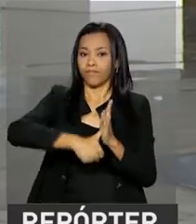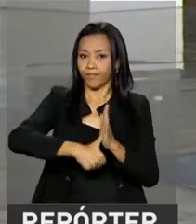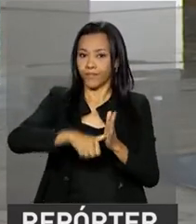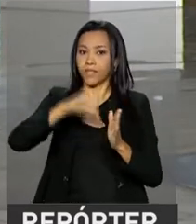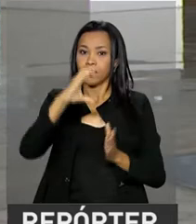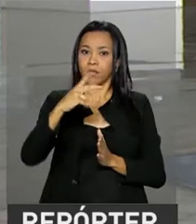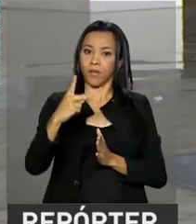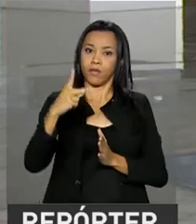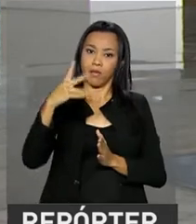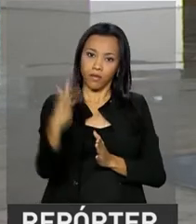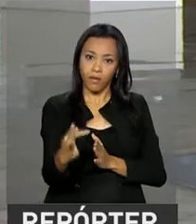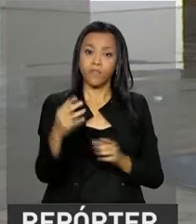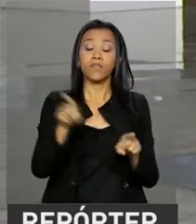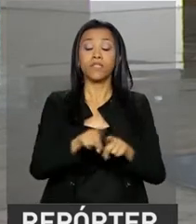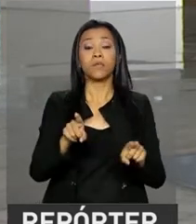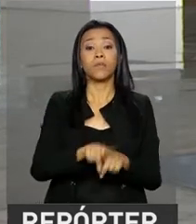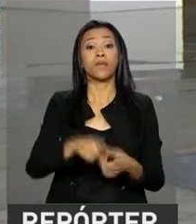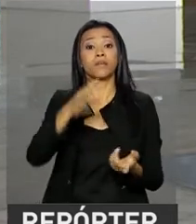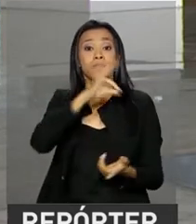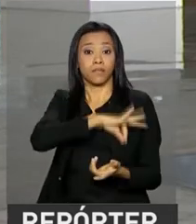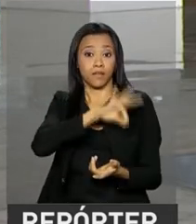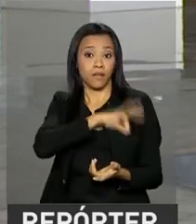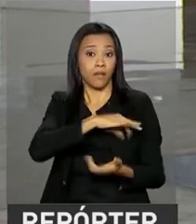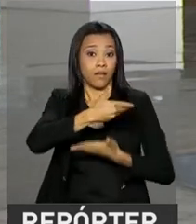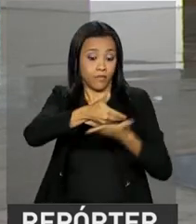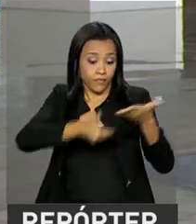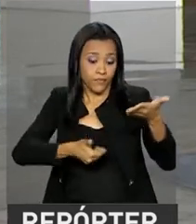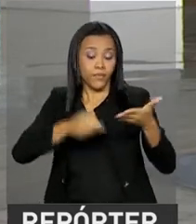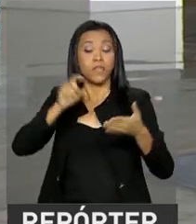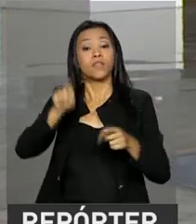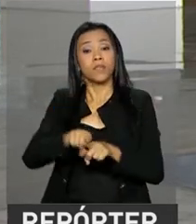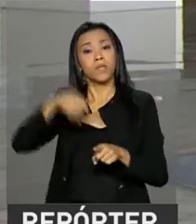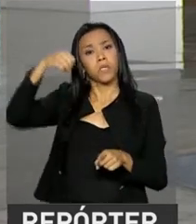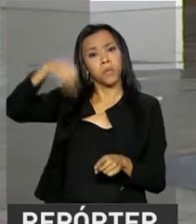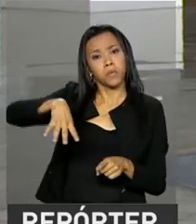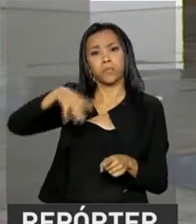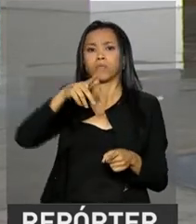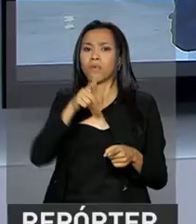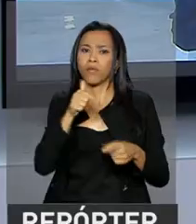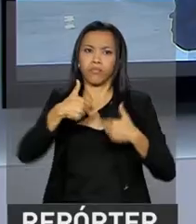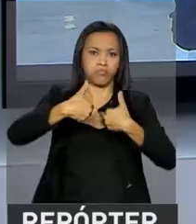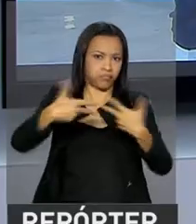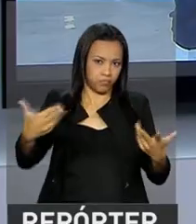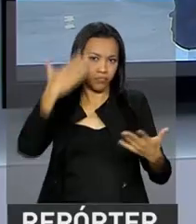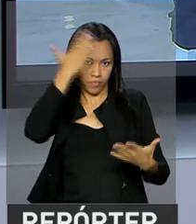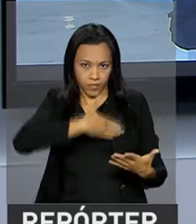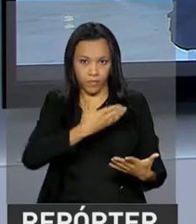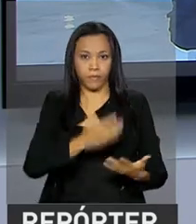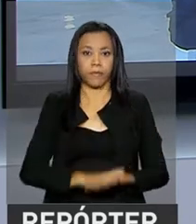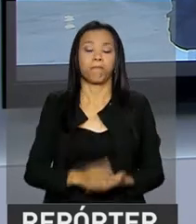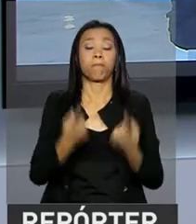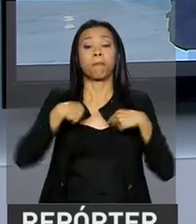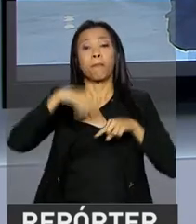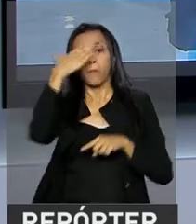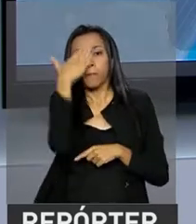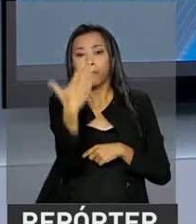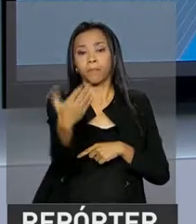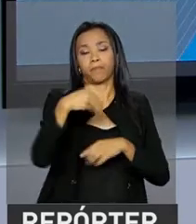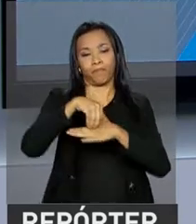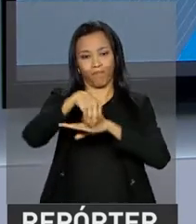CPF e comprovantes de renda e residência atualizados. Leandro, é com você. Ok, Thaís, obrigado pelas suas informações.